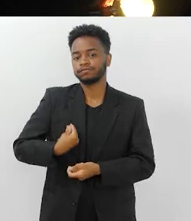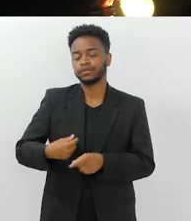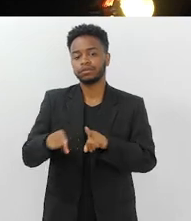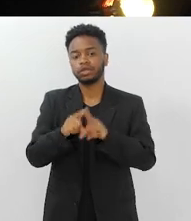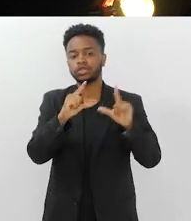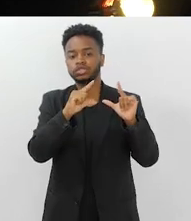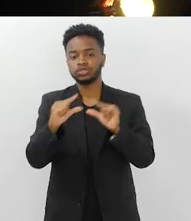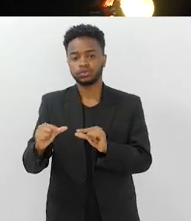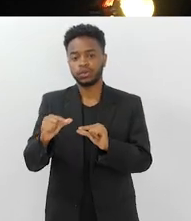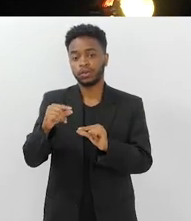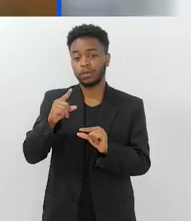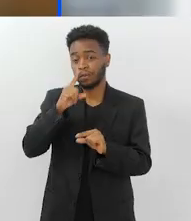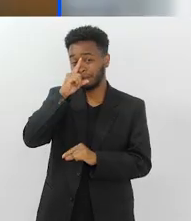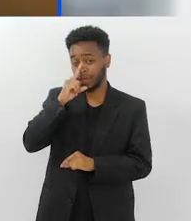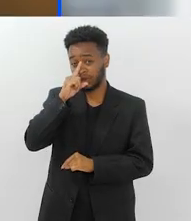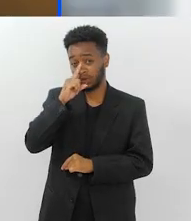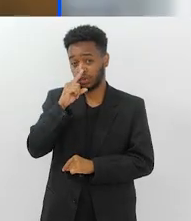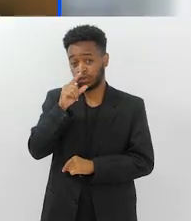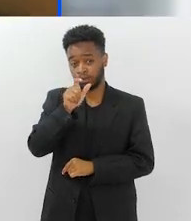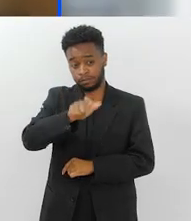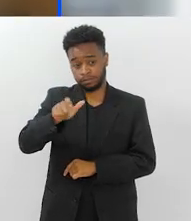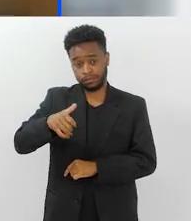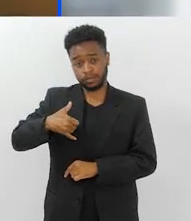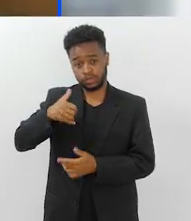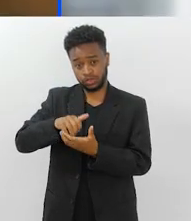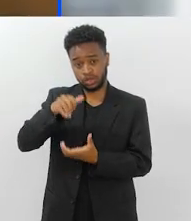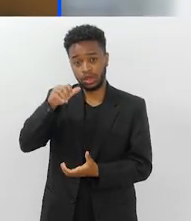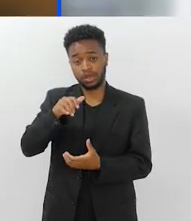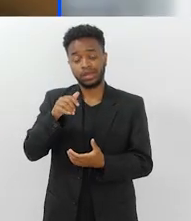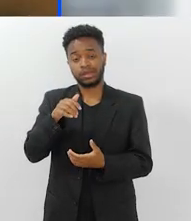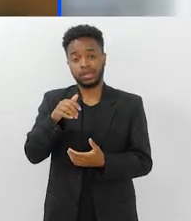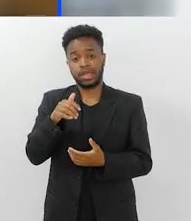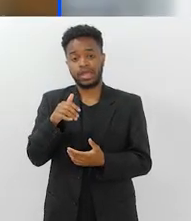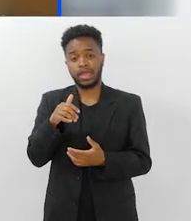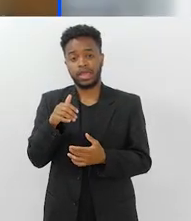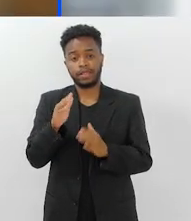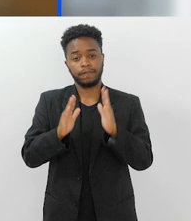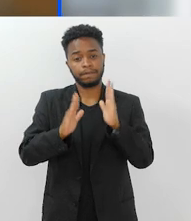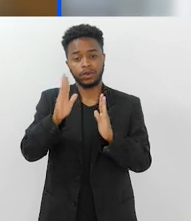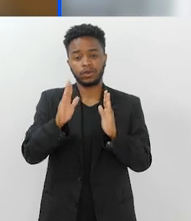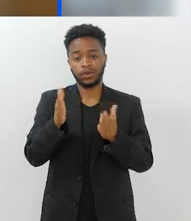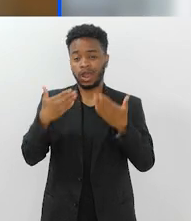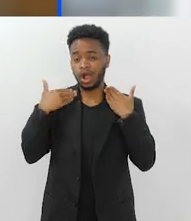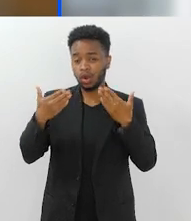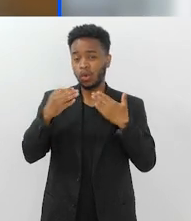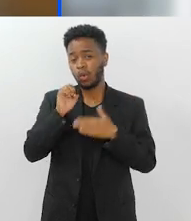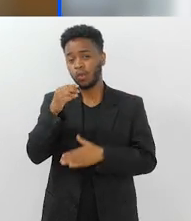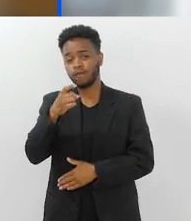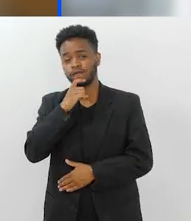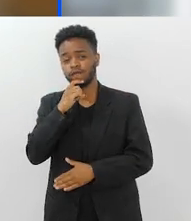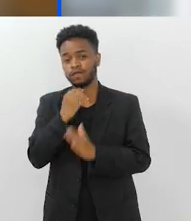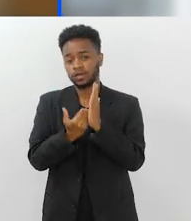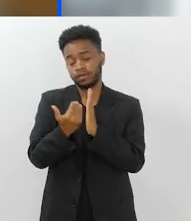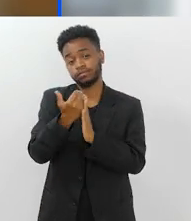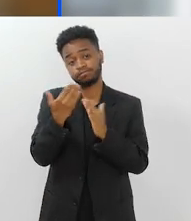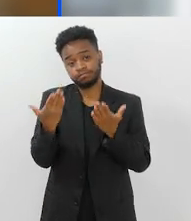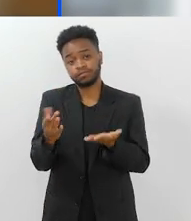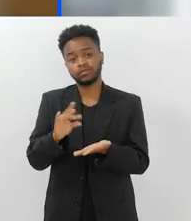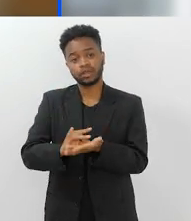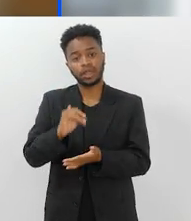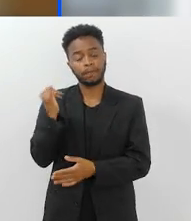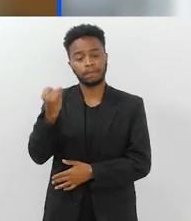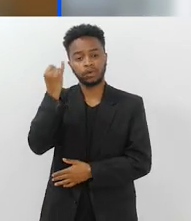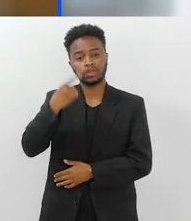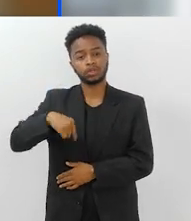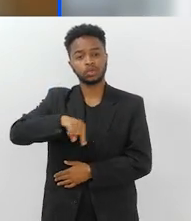diminuir esse risco de mortalidade dos idosos durante uma onda de calor, durante uma onda de frio, então é muito